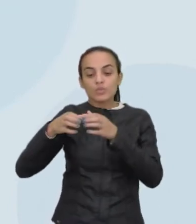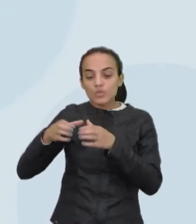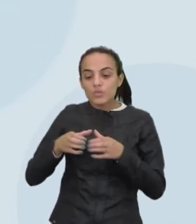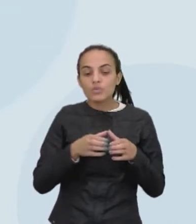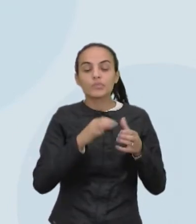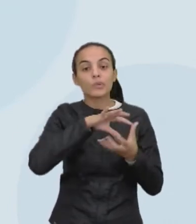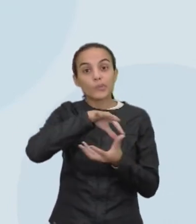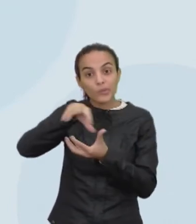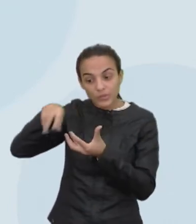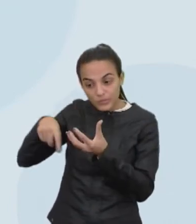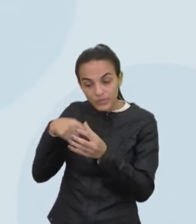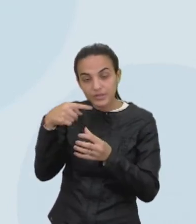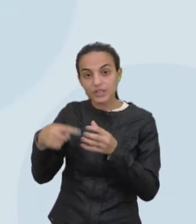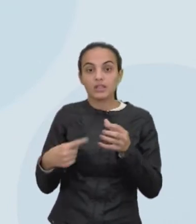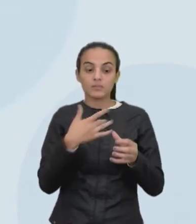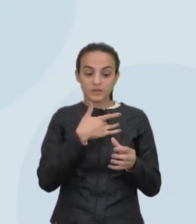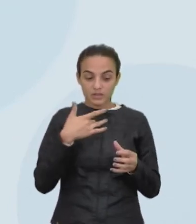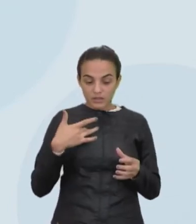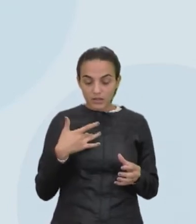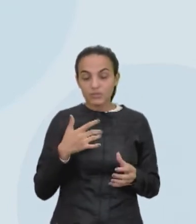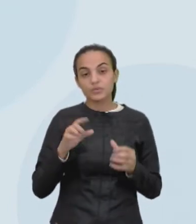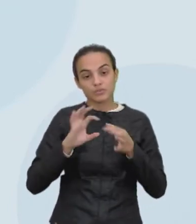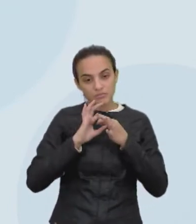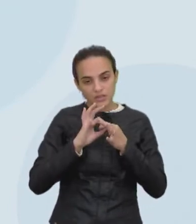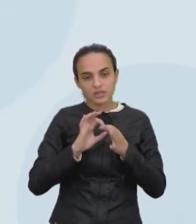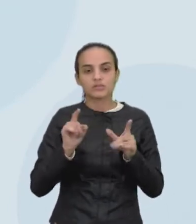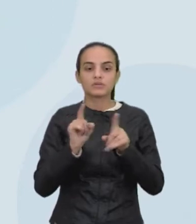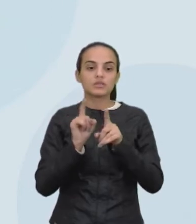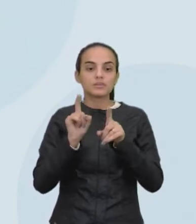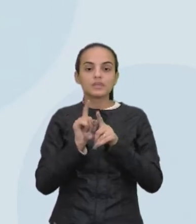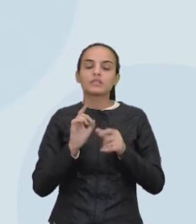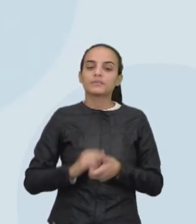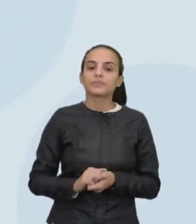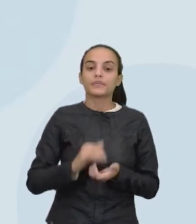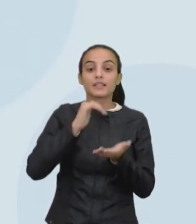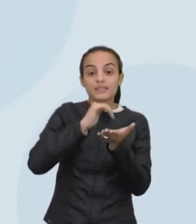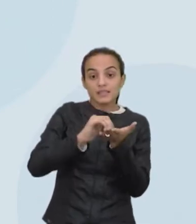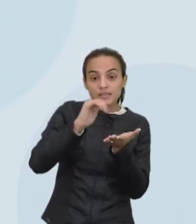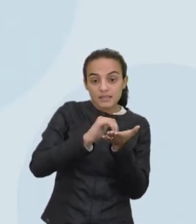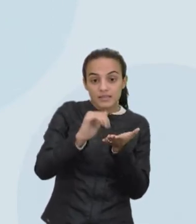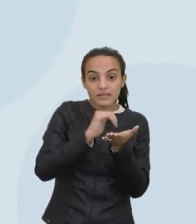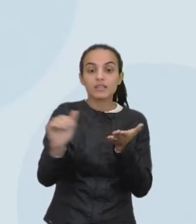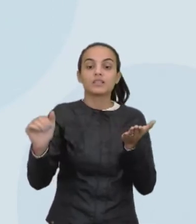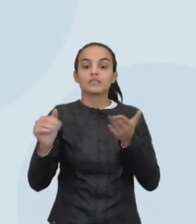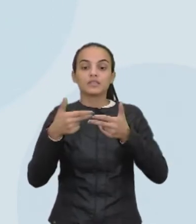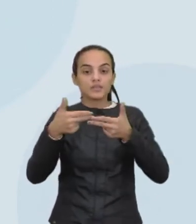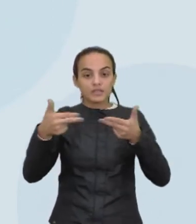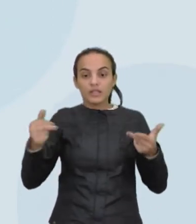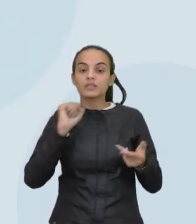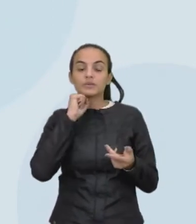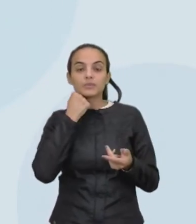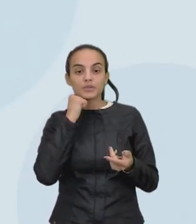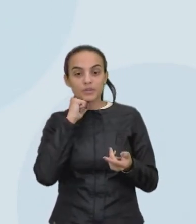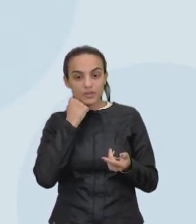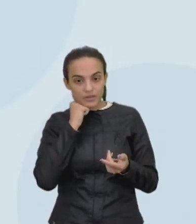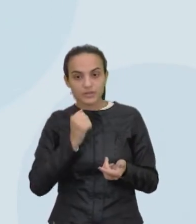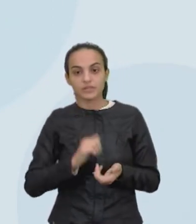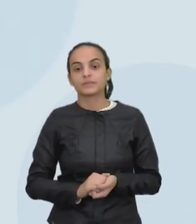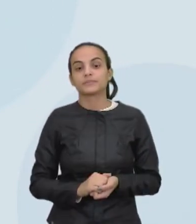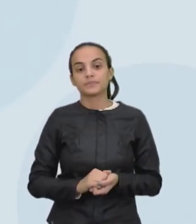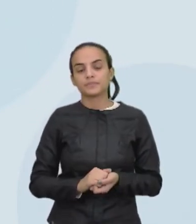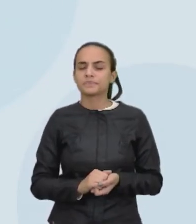Mundial da Saúde envolvida, a gente tem, olha só, o Secretariado da Convenção da Diversidade